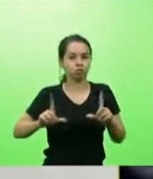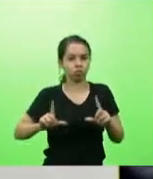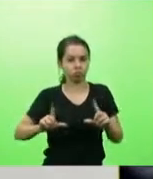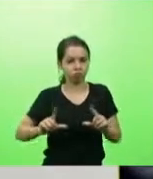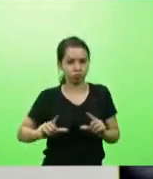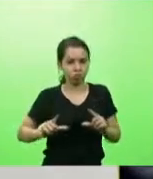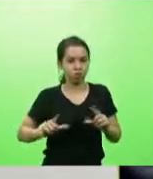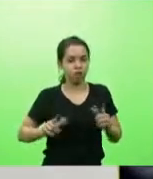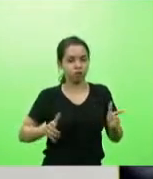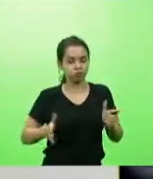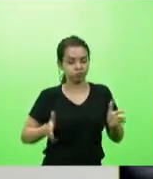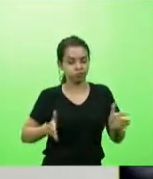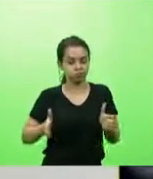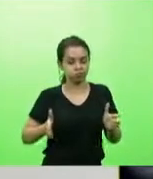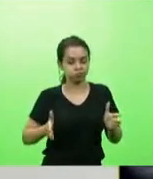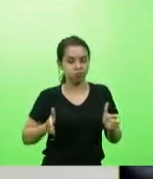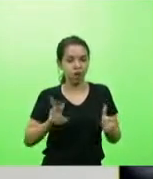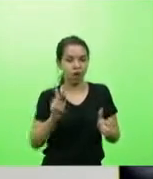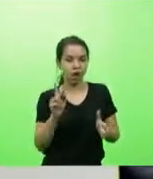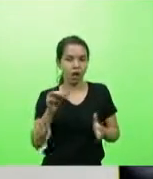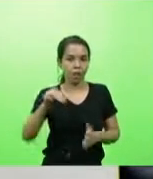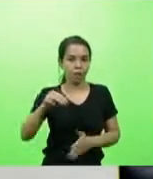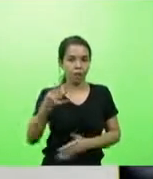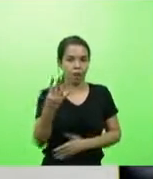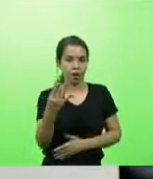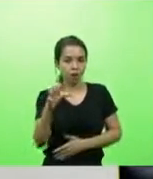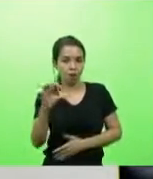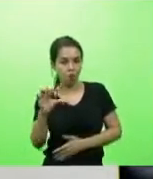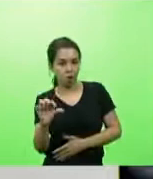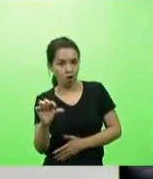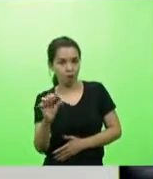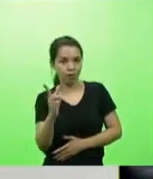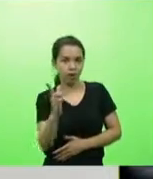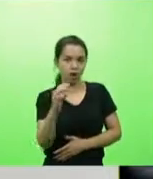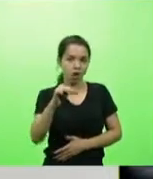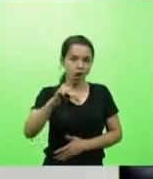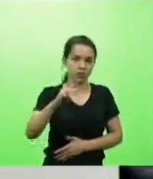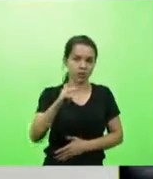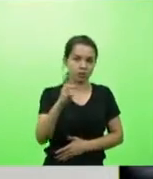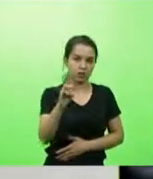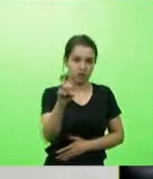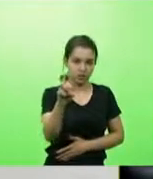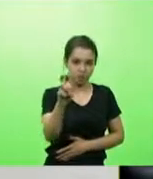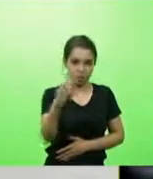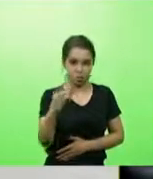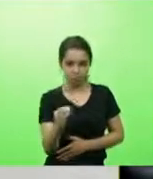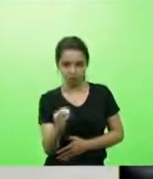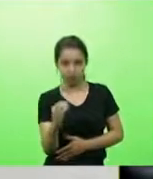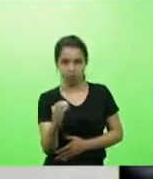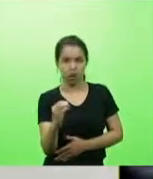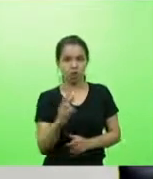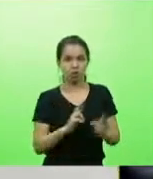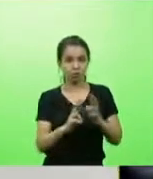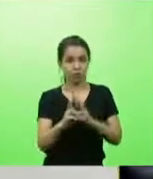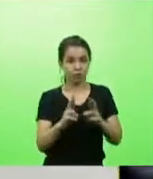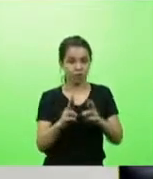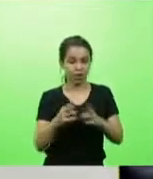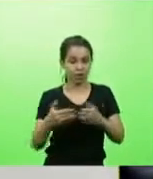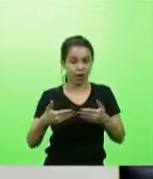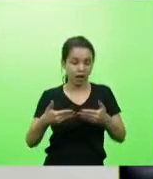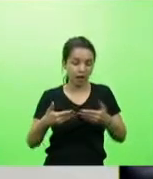quarenta e nove e o quilômetro cinquenta da Rodovia, na entrada do Parque Industrial,